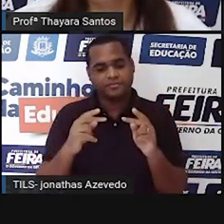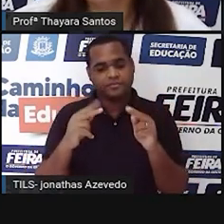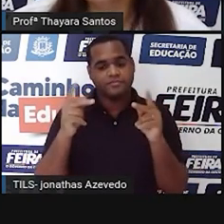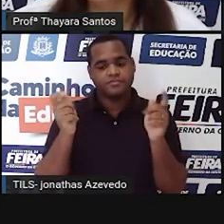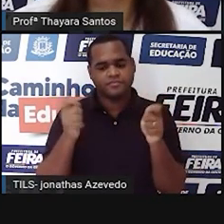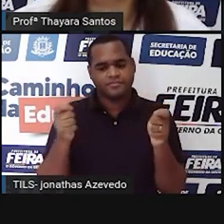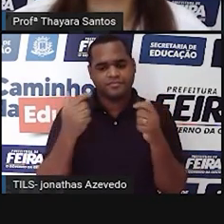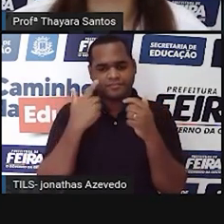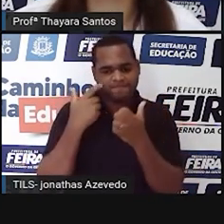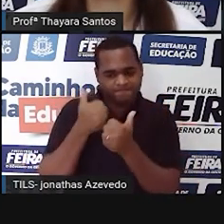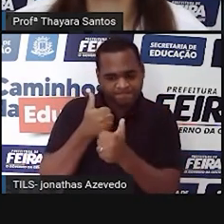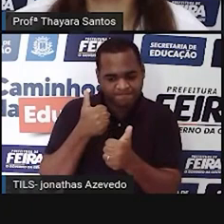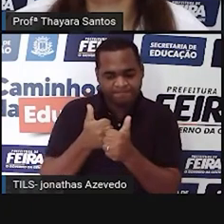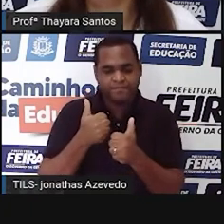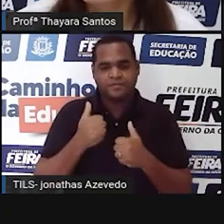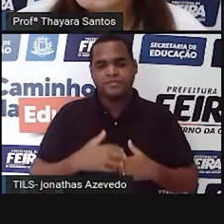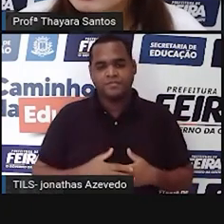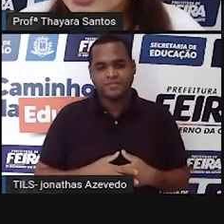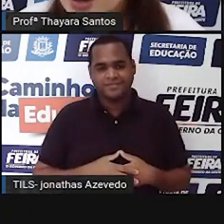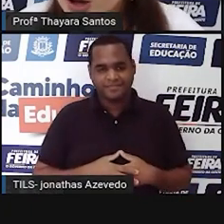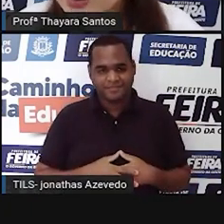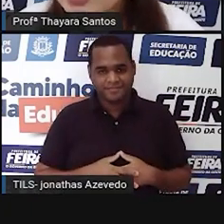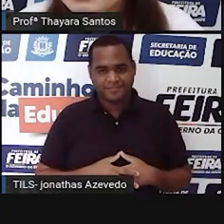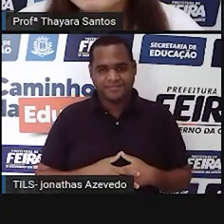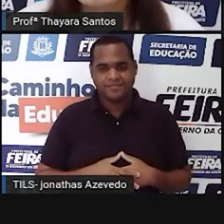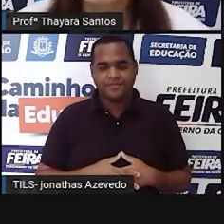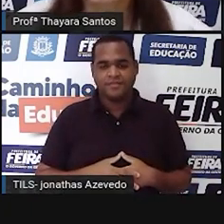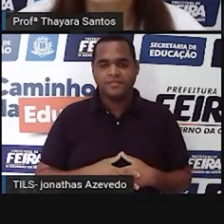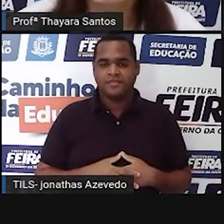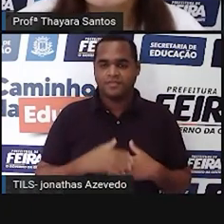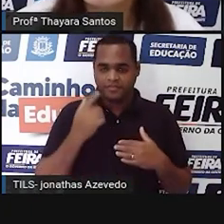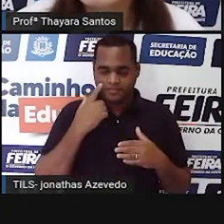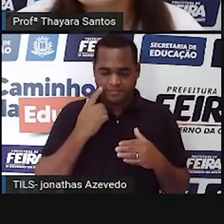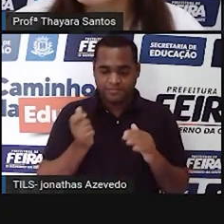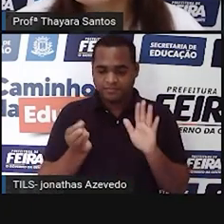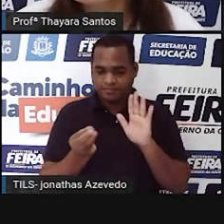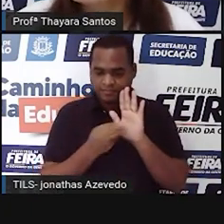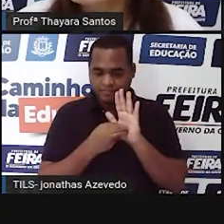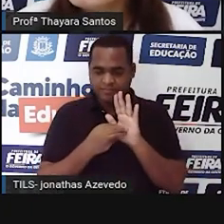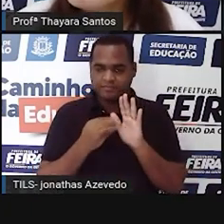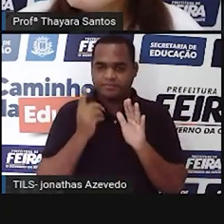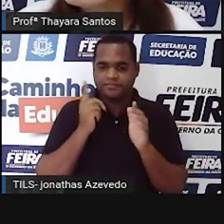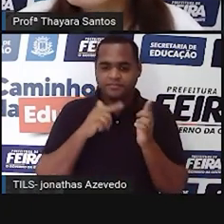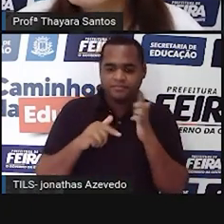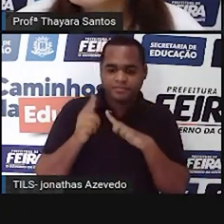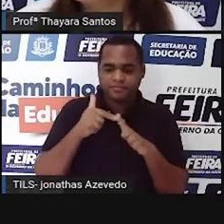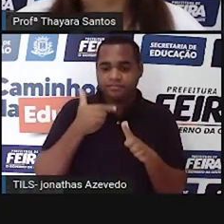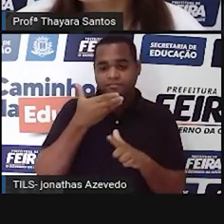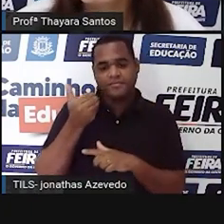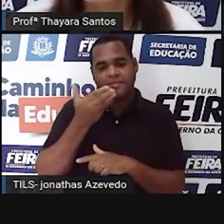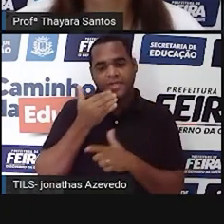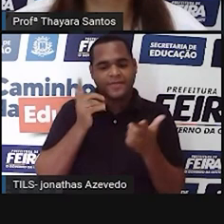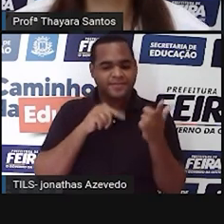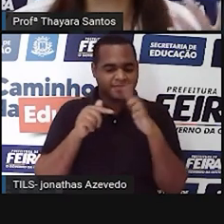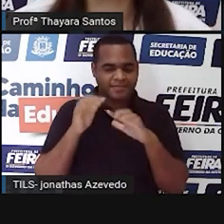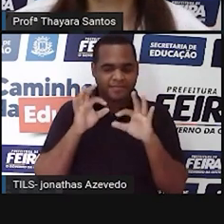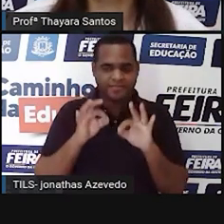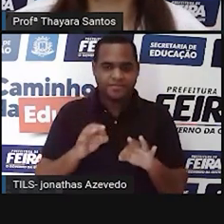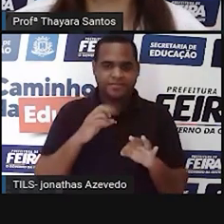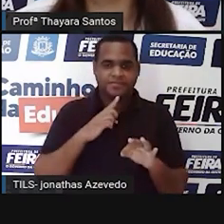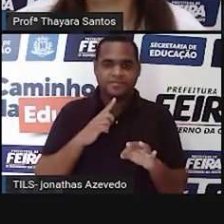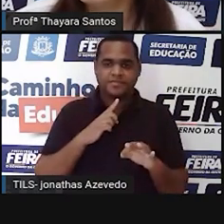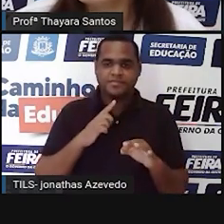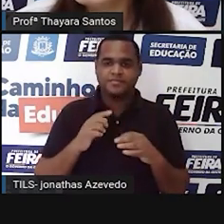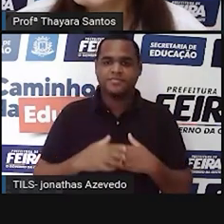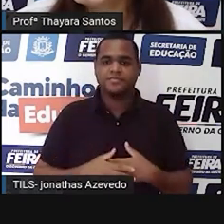perto ainda. Vou colocar no de 100. Ó, quando eu coloco no de 100, o que é eu consigo ver? Eu consigo ver melhor o núcleo. E o que é que tem